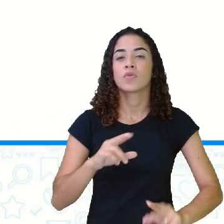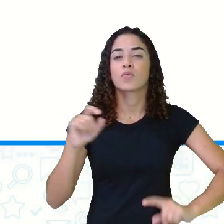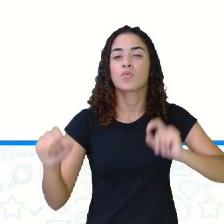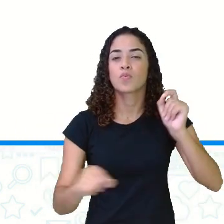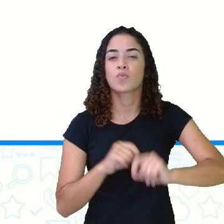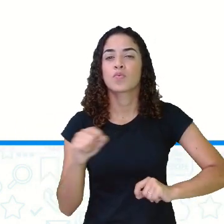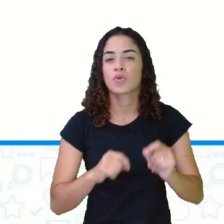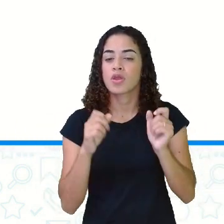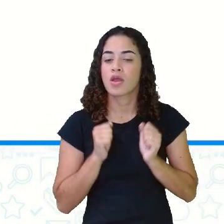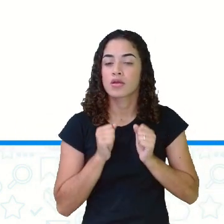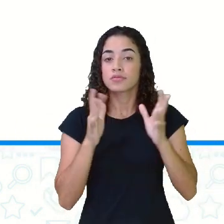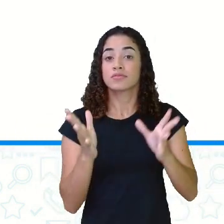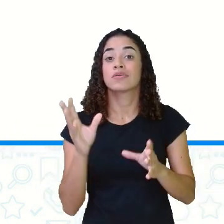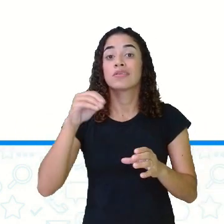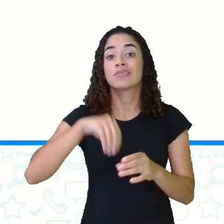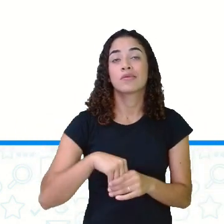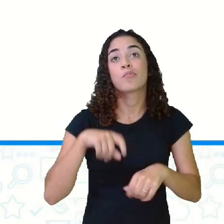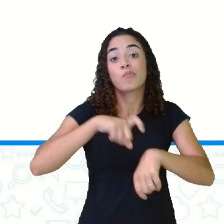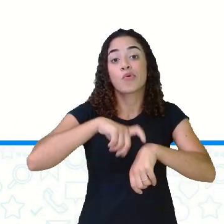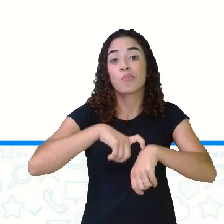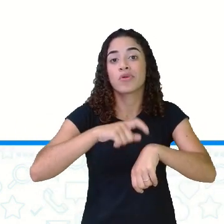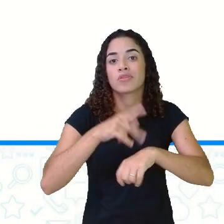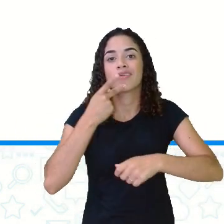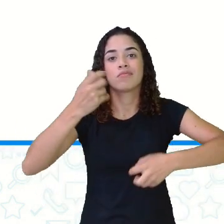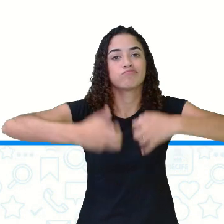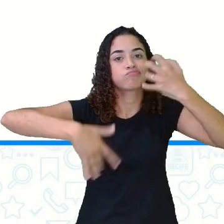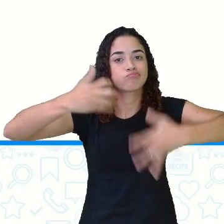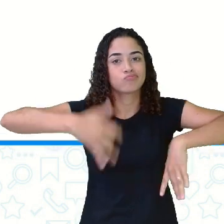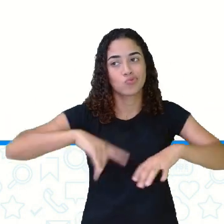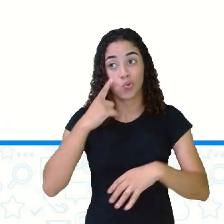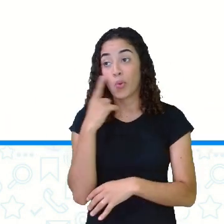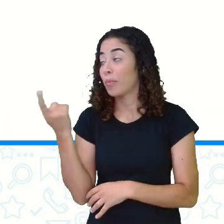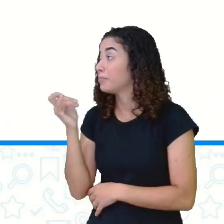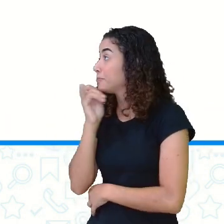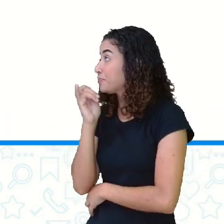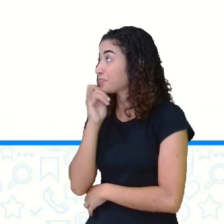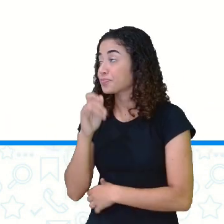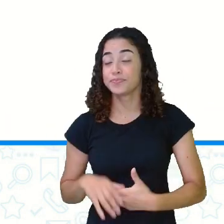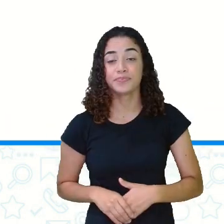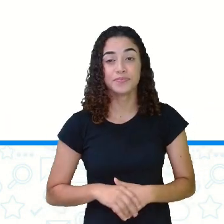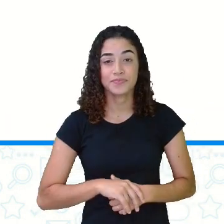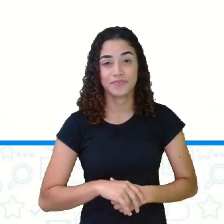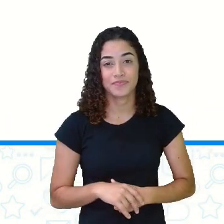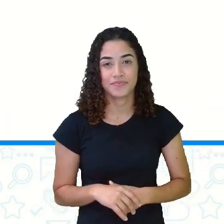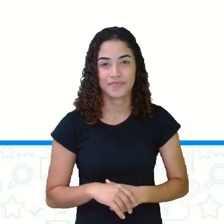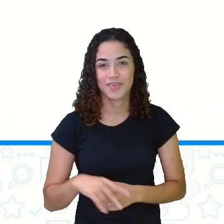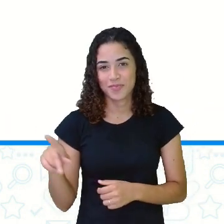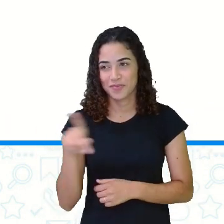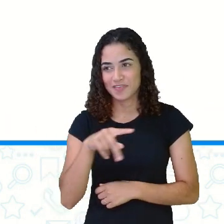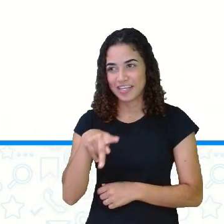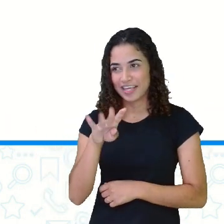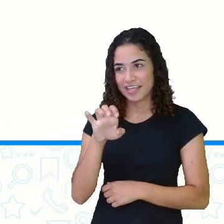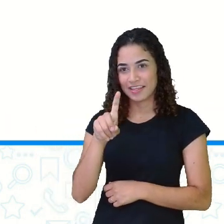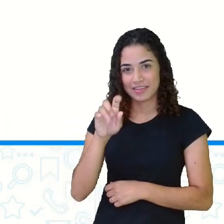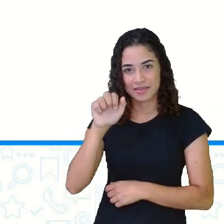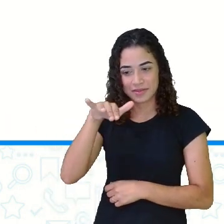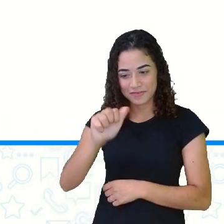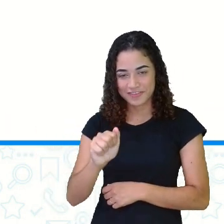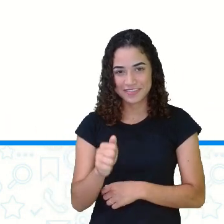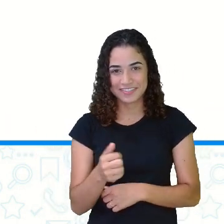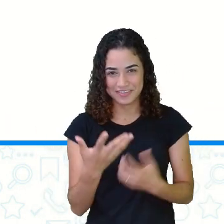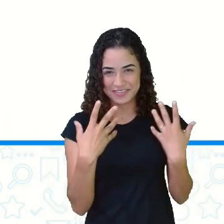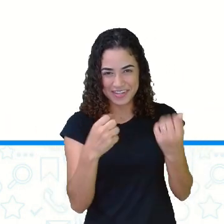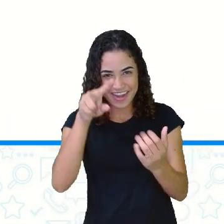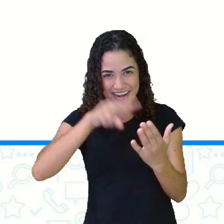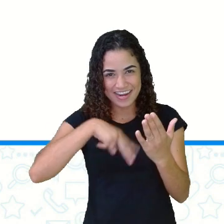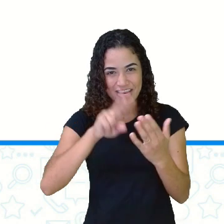o fato ou ação que ocorre no momento em que se fala. Olha o exemplo. Isso aí vai ser para a professora Kedna. Vamos lá ler comigo, quinto ano.